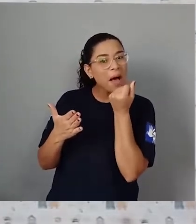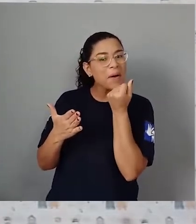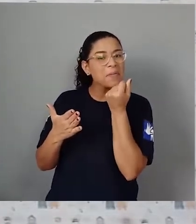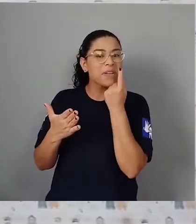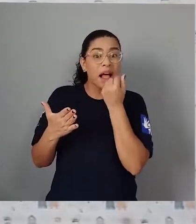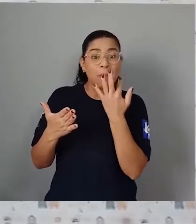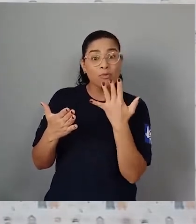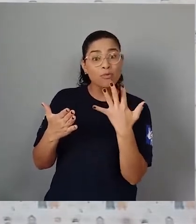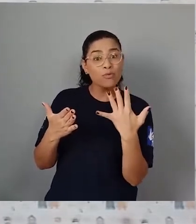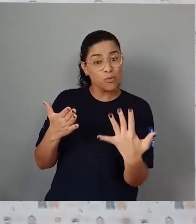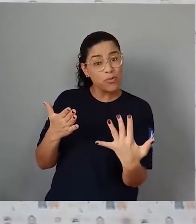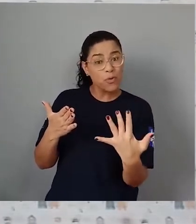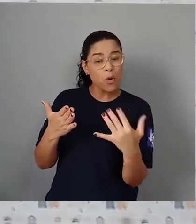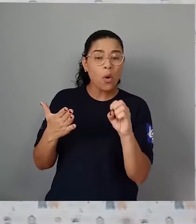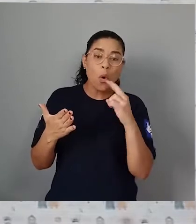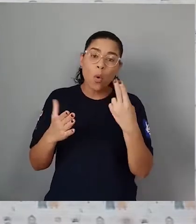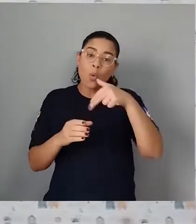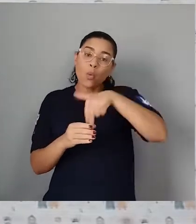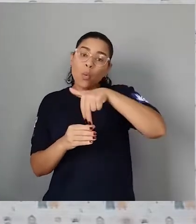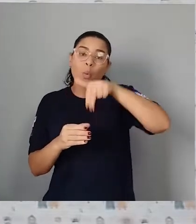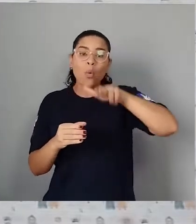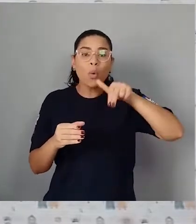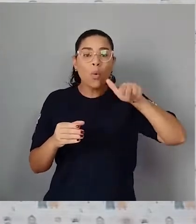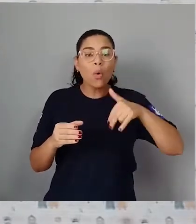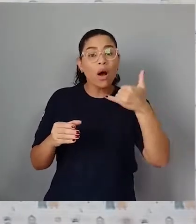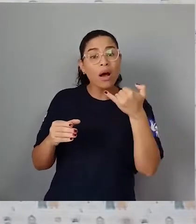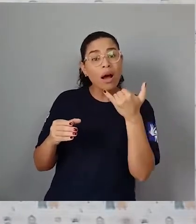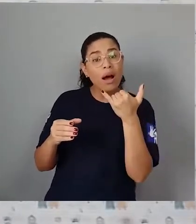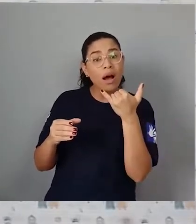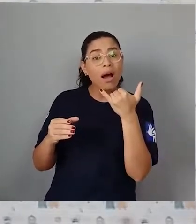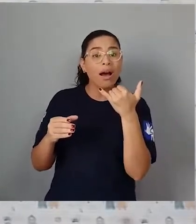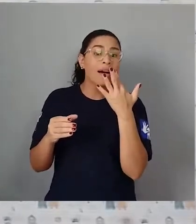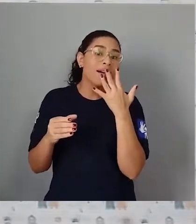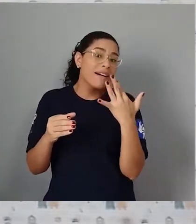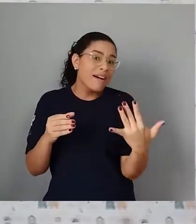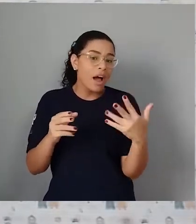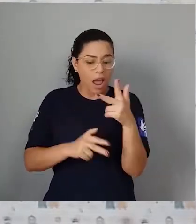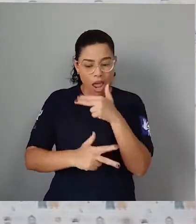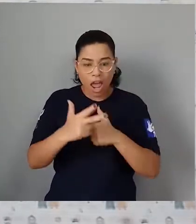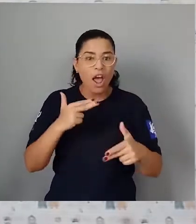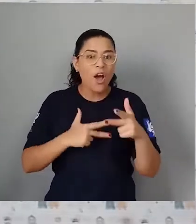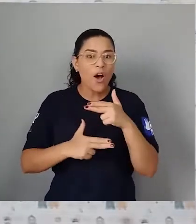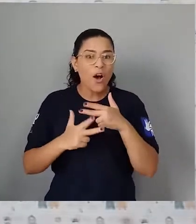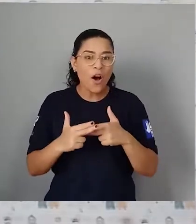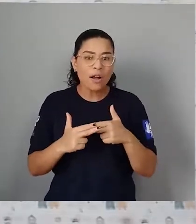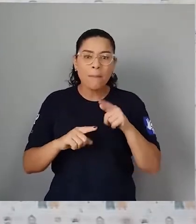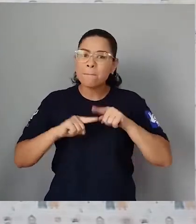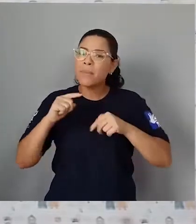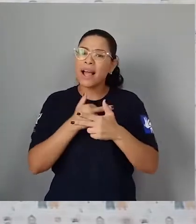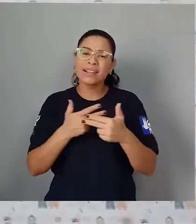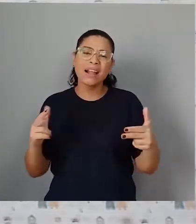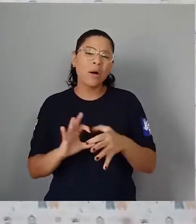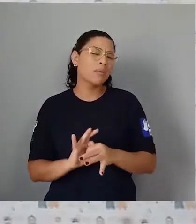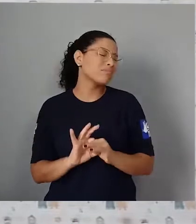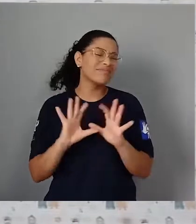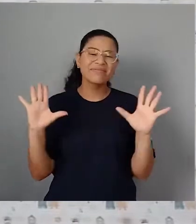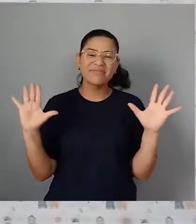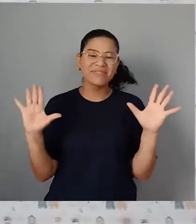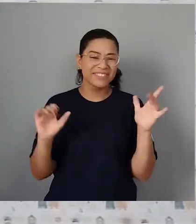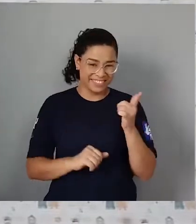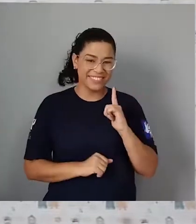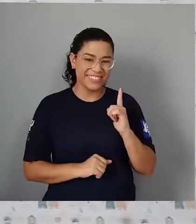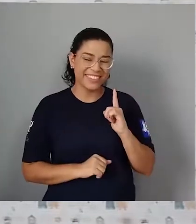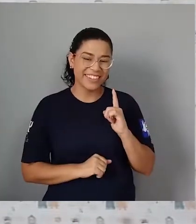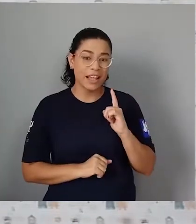lápis de pintar, guache, canetinha, recorte. Faça o seu jardim com o material que você tiver. Depois,